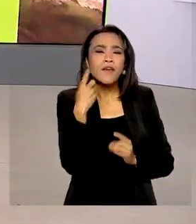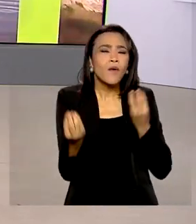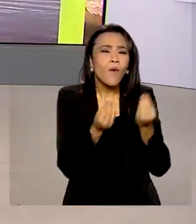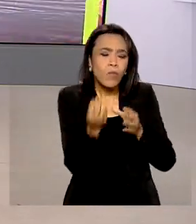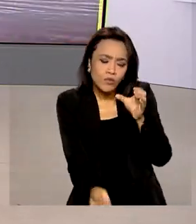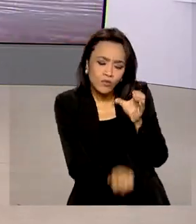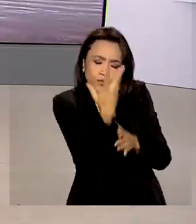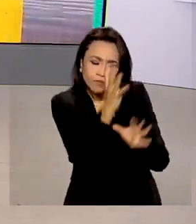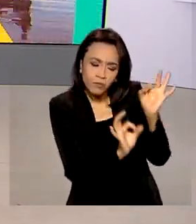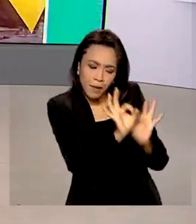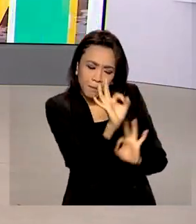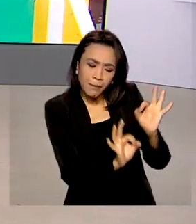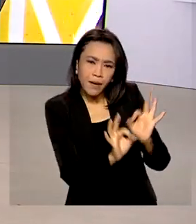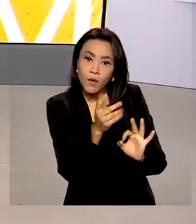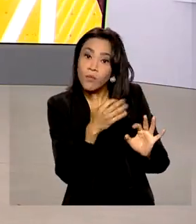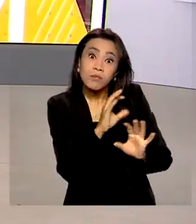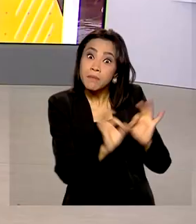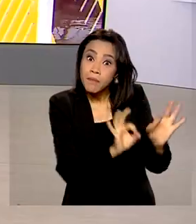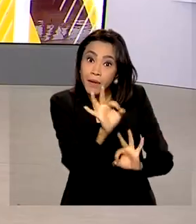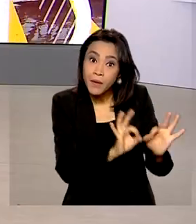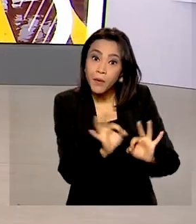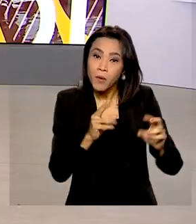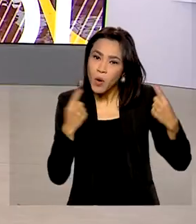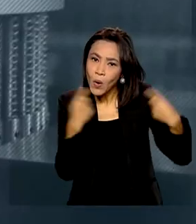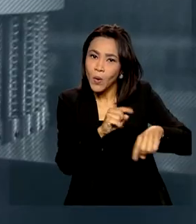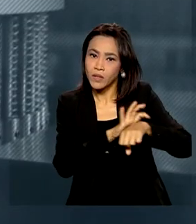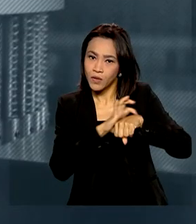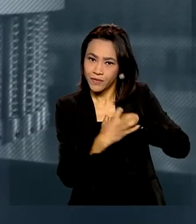Fundação se preparou para o combate à Covid-19.